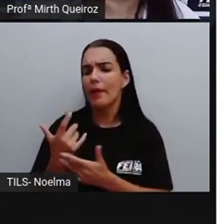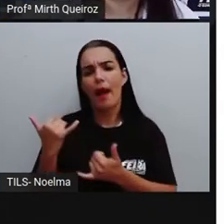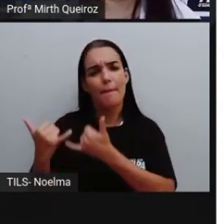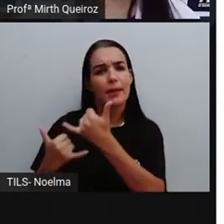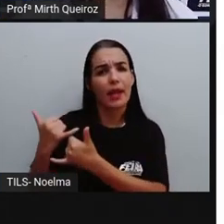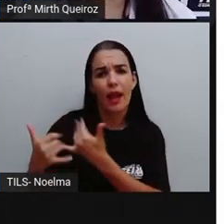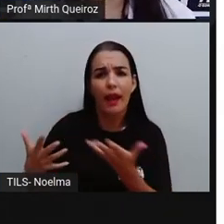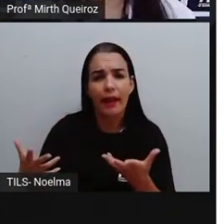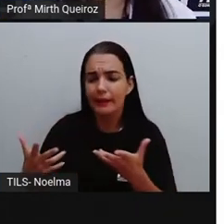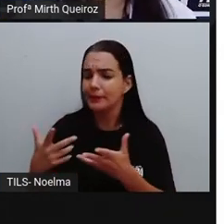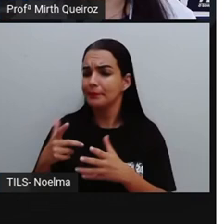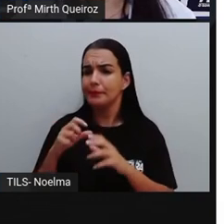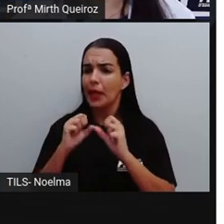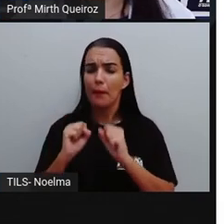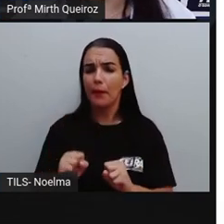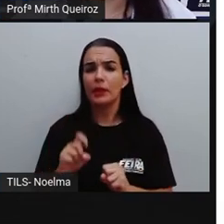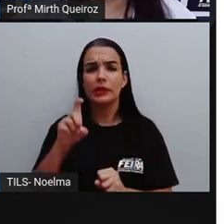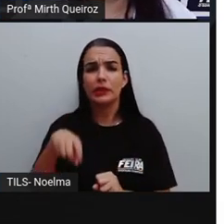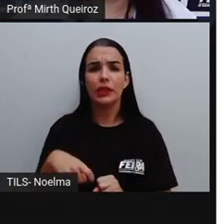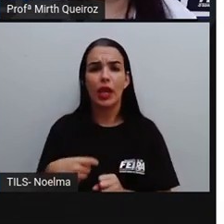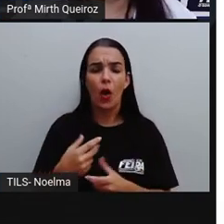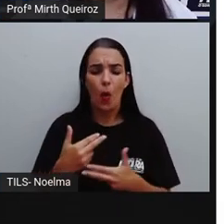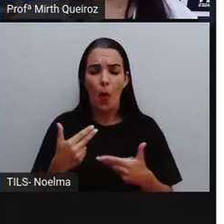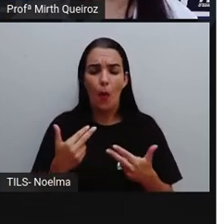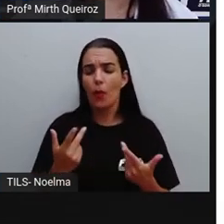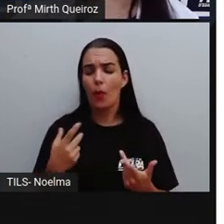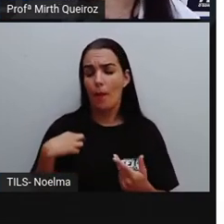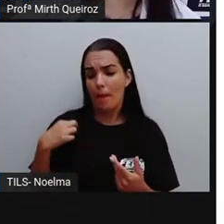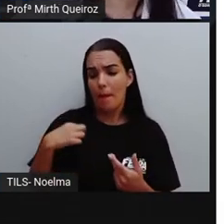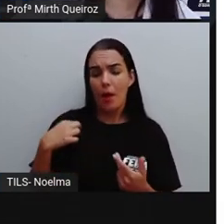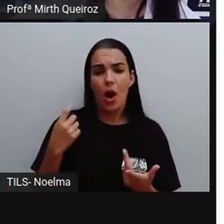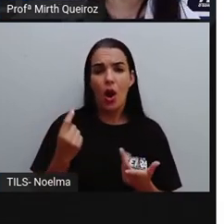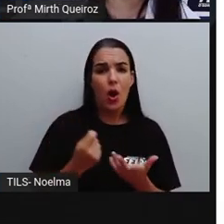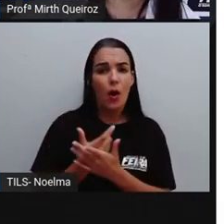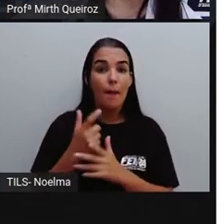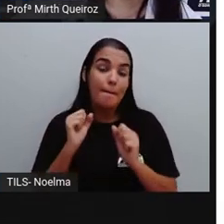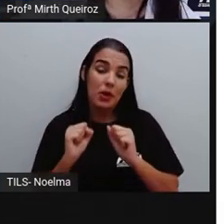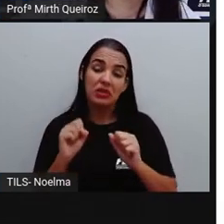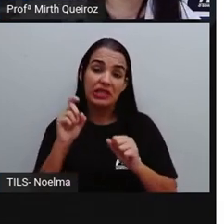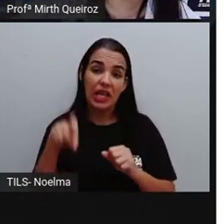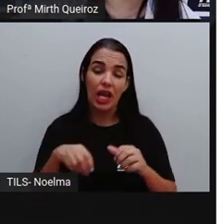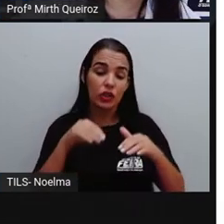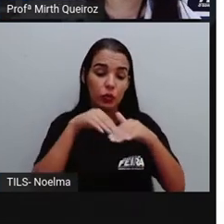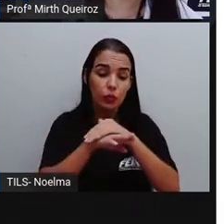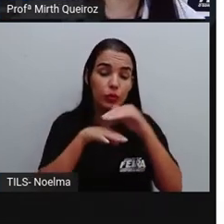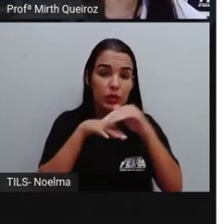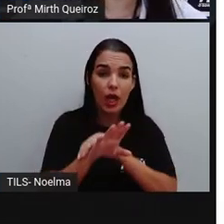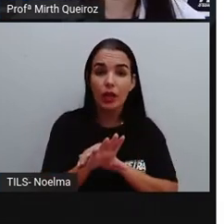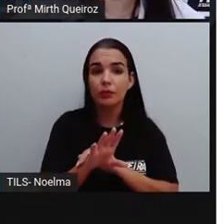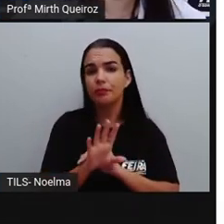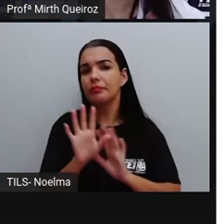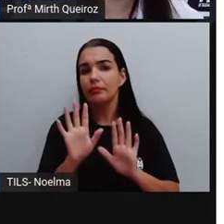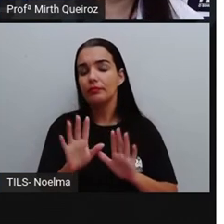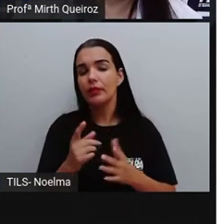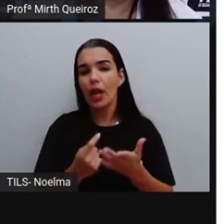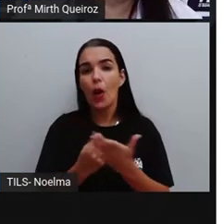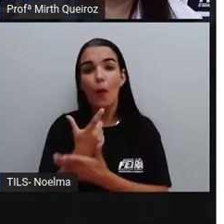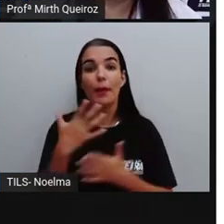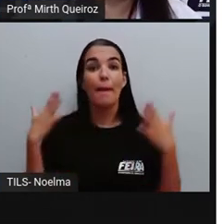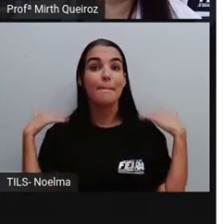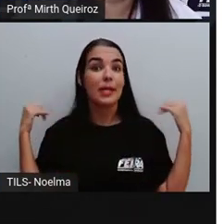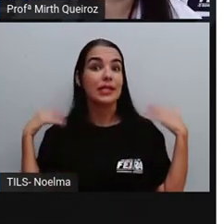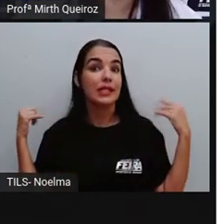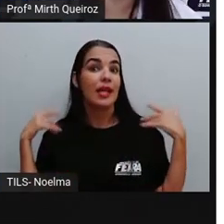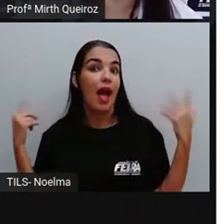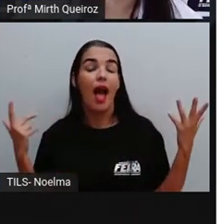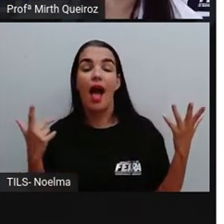brinquedo, pode ser comprar uma roupa, pode ser juntando para algum passeio